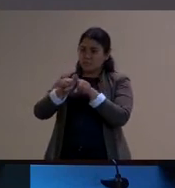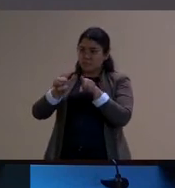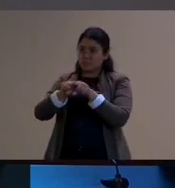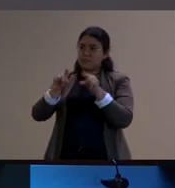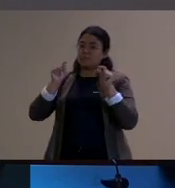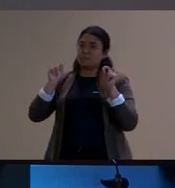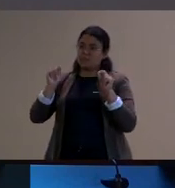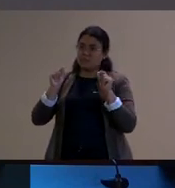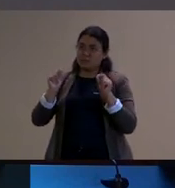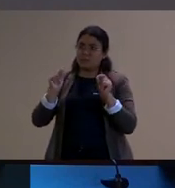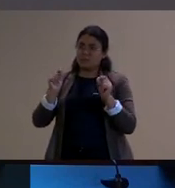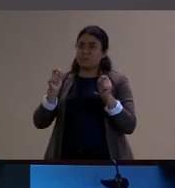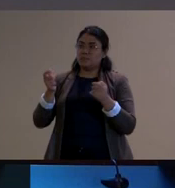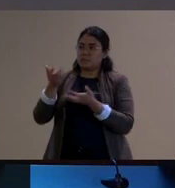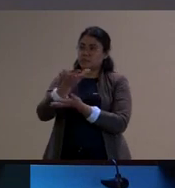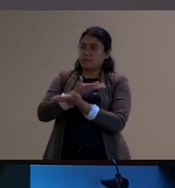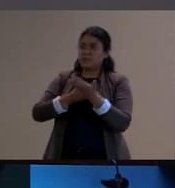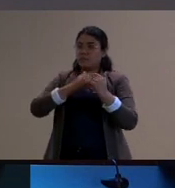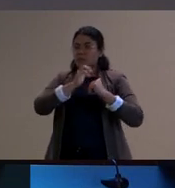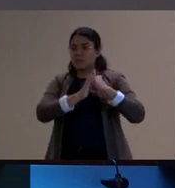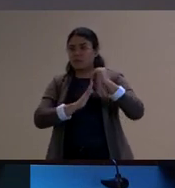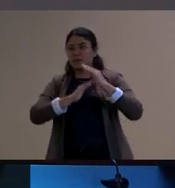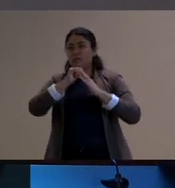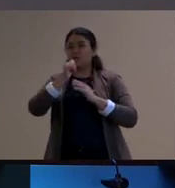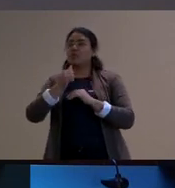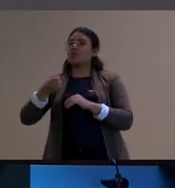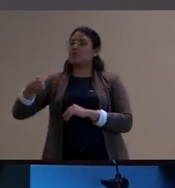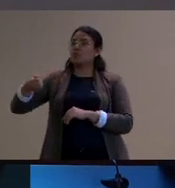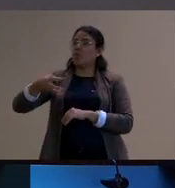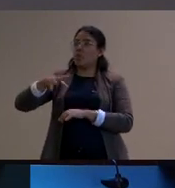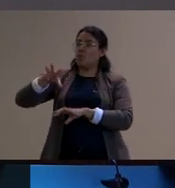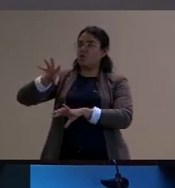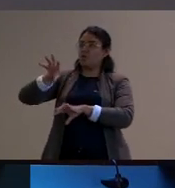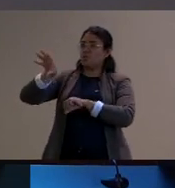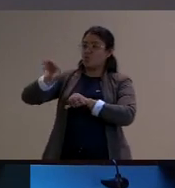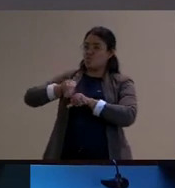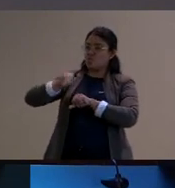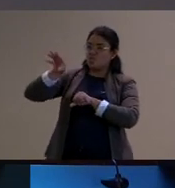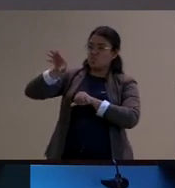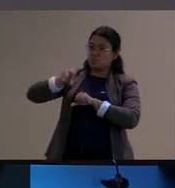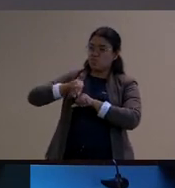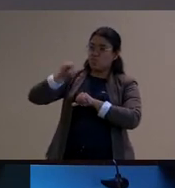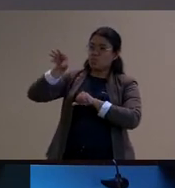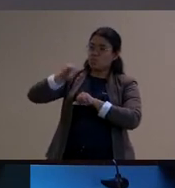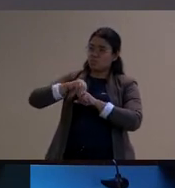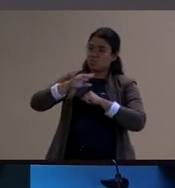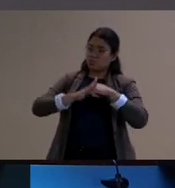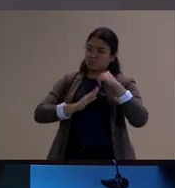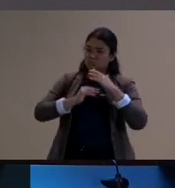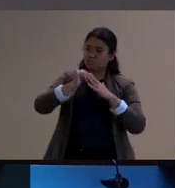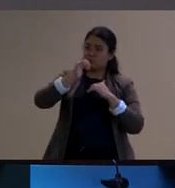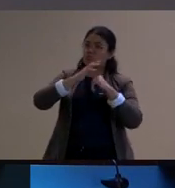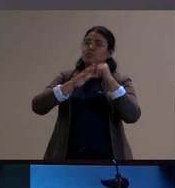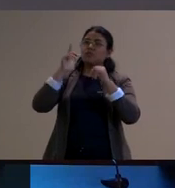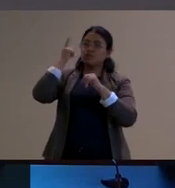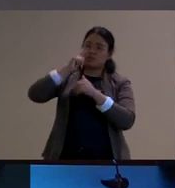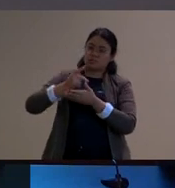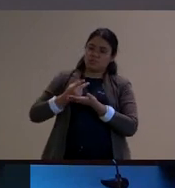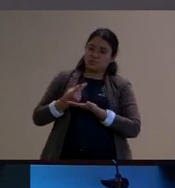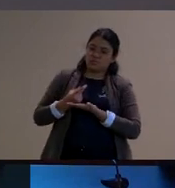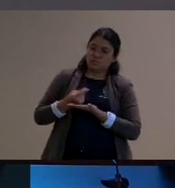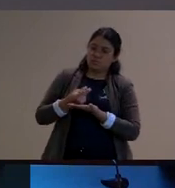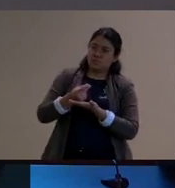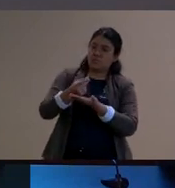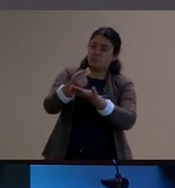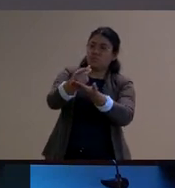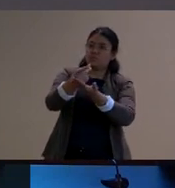reconstruindo novas histórias isso que faz com que elas possam perdurar no tempo e aí um